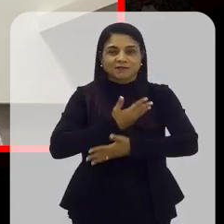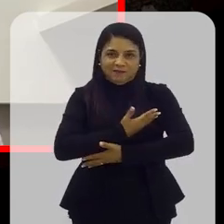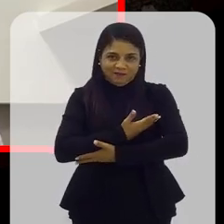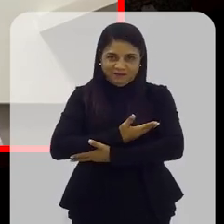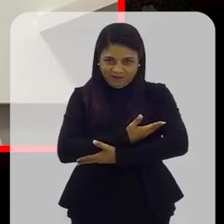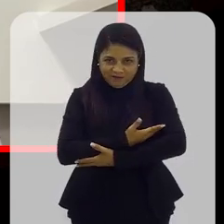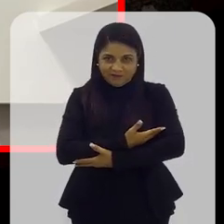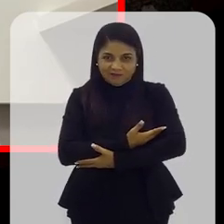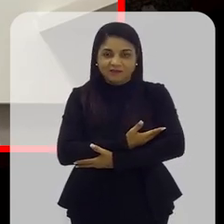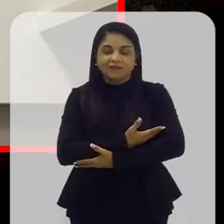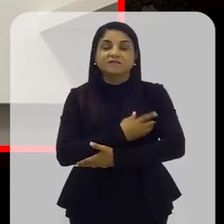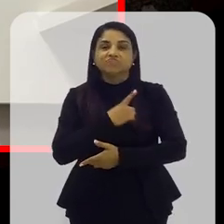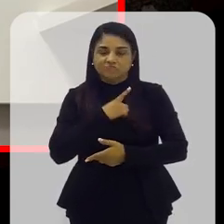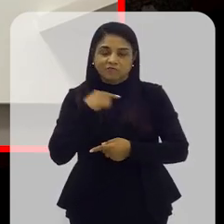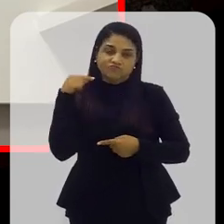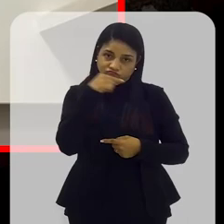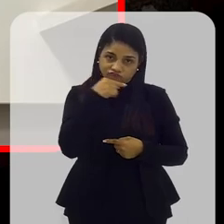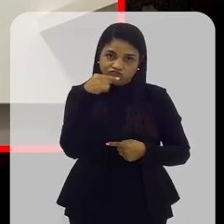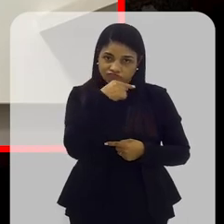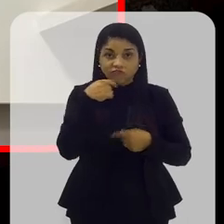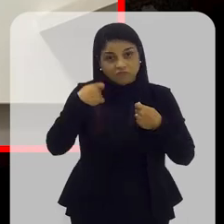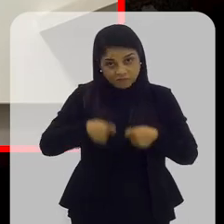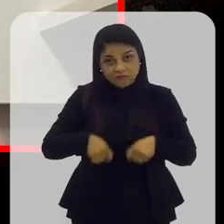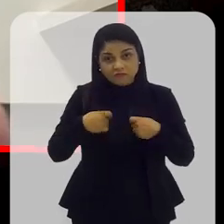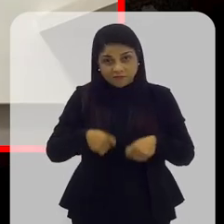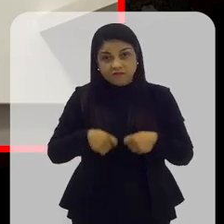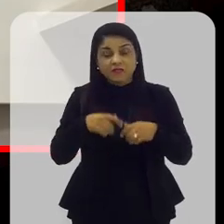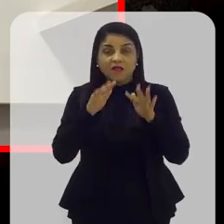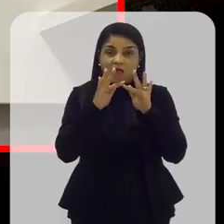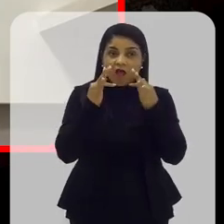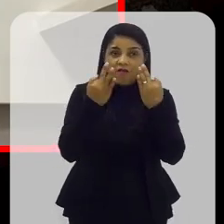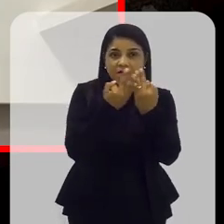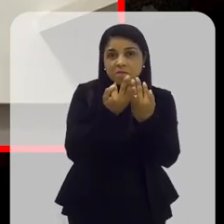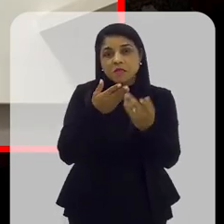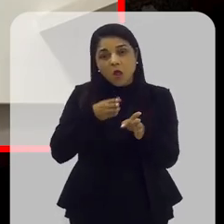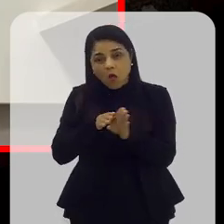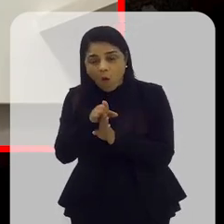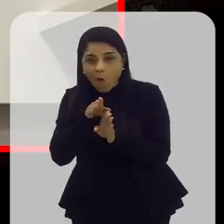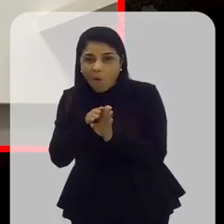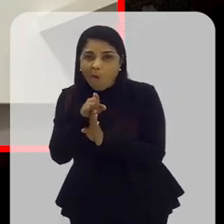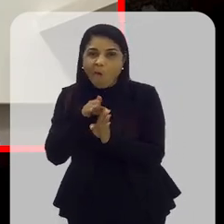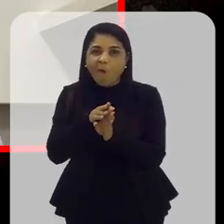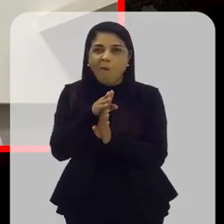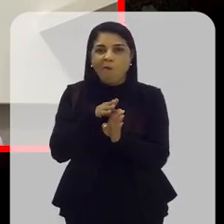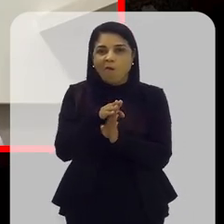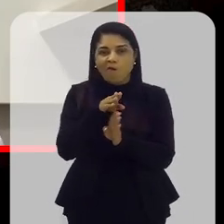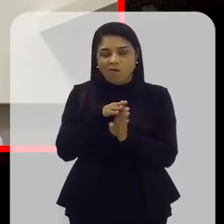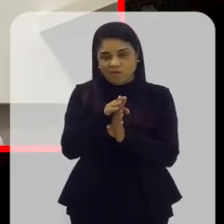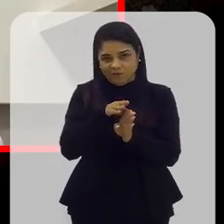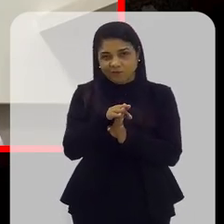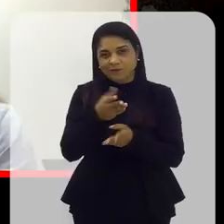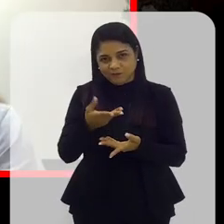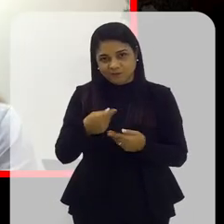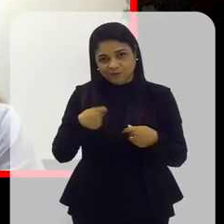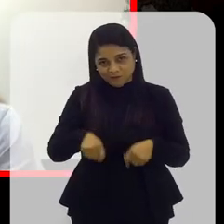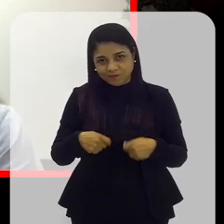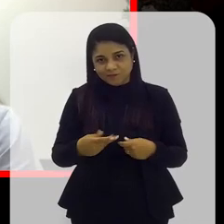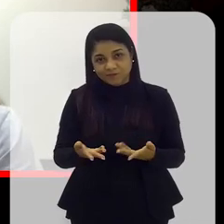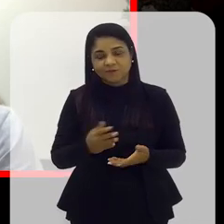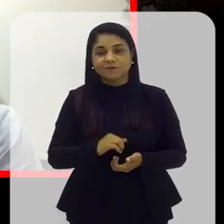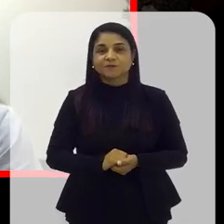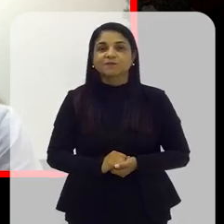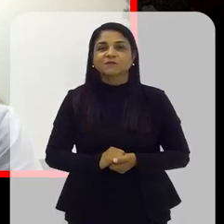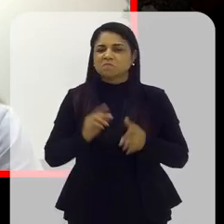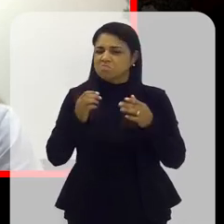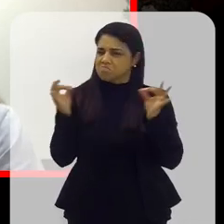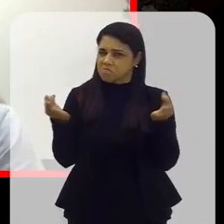depois que tem dente, tem que ter escovação. E essa família tem que estar orientada a isso, né?